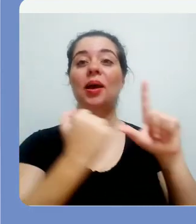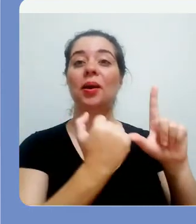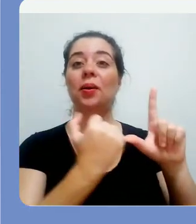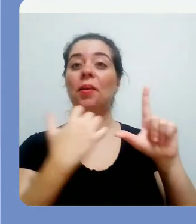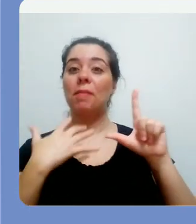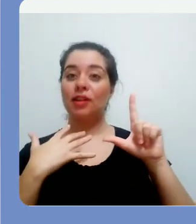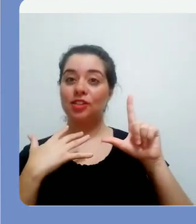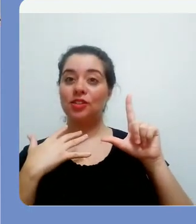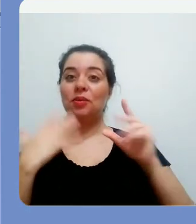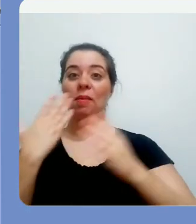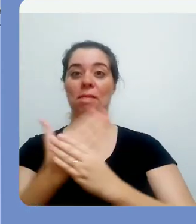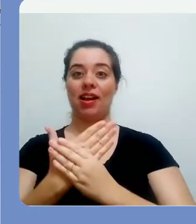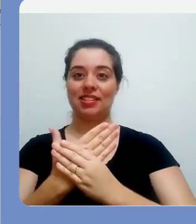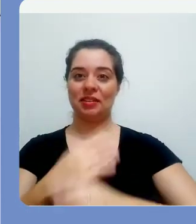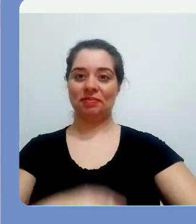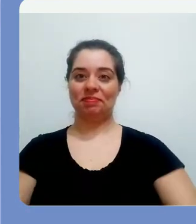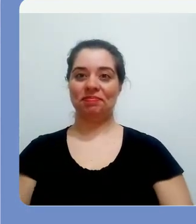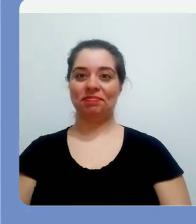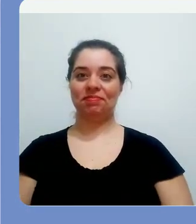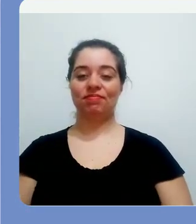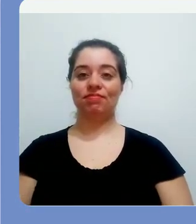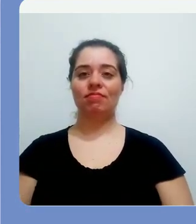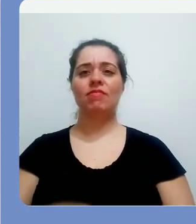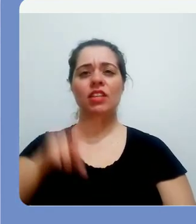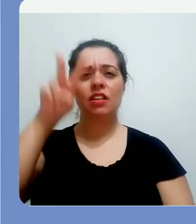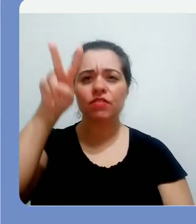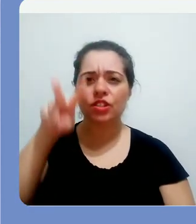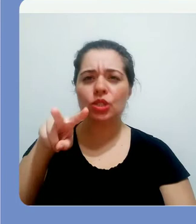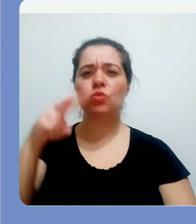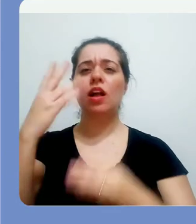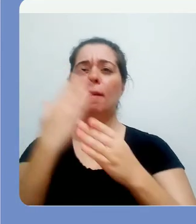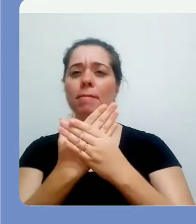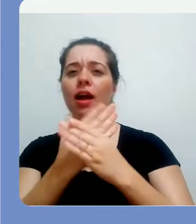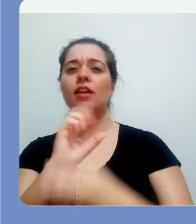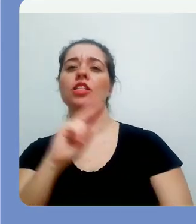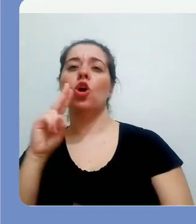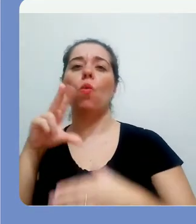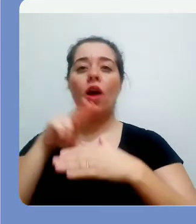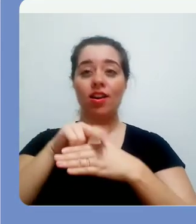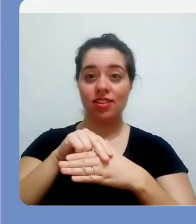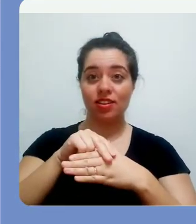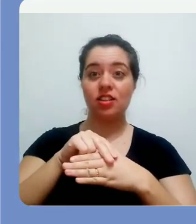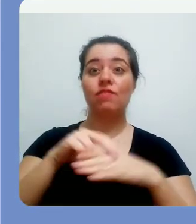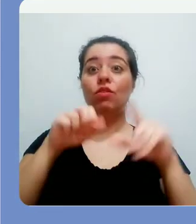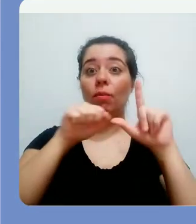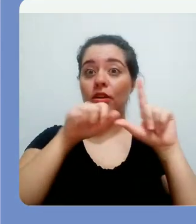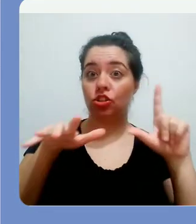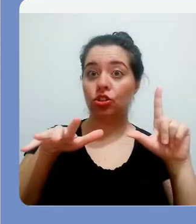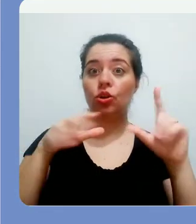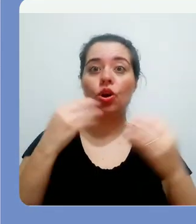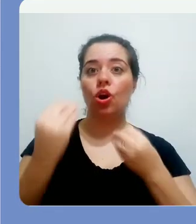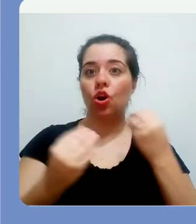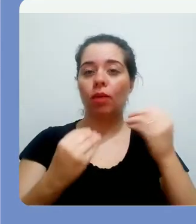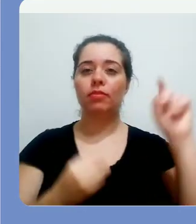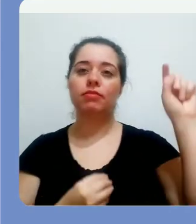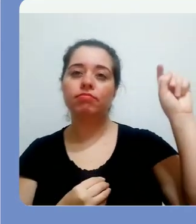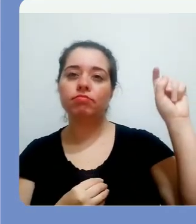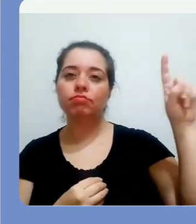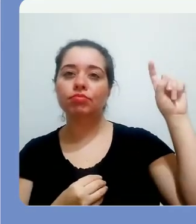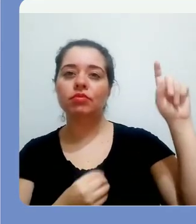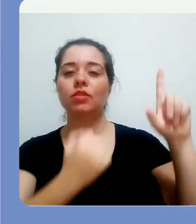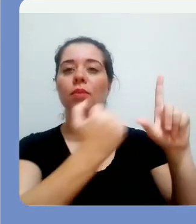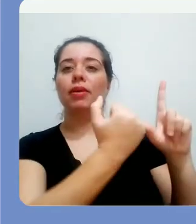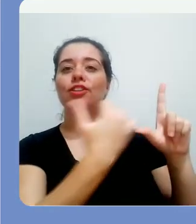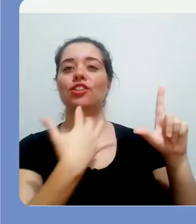professor José Ednilson. Para visualizar as pastas ou arquivos que foram compartilhados com você, basta clicar aqui em